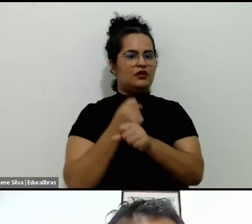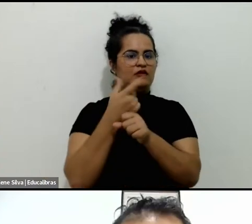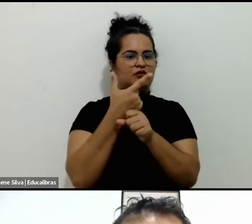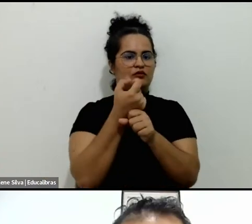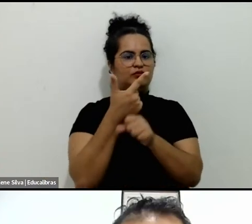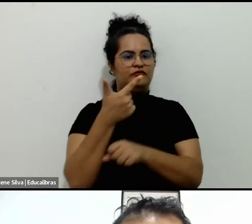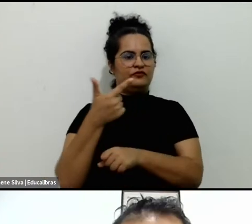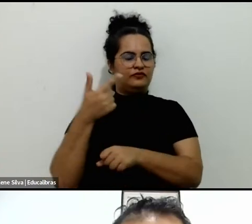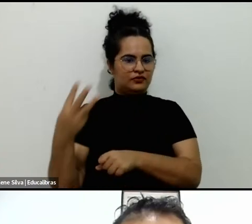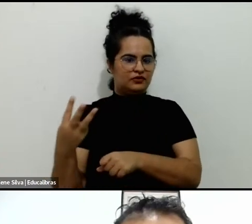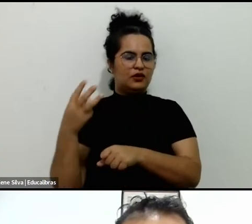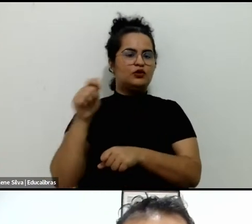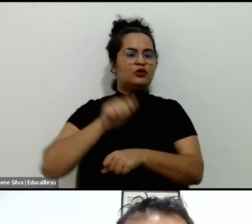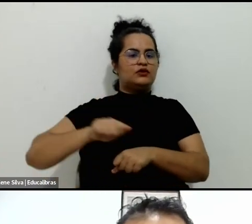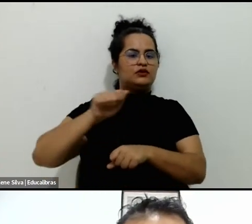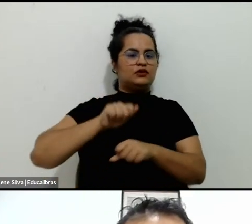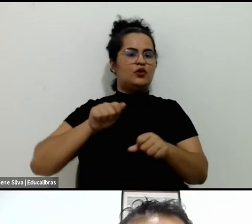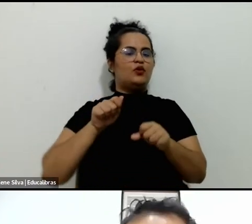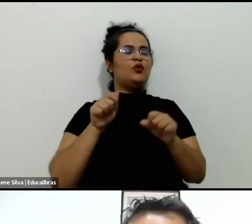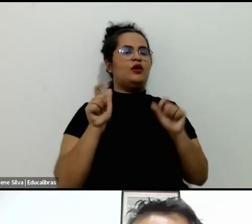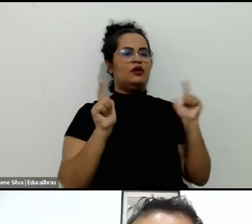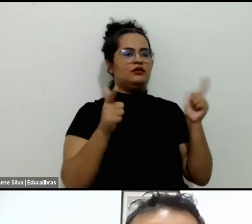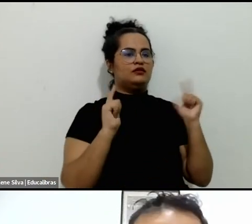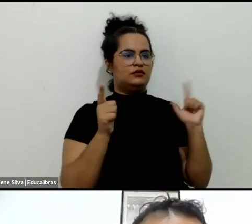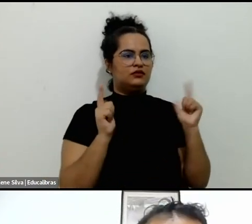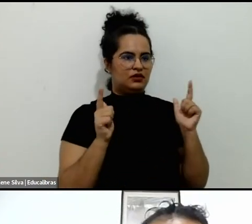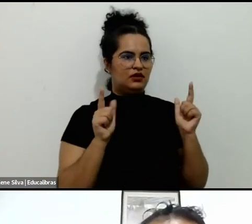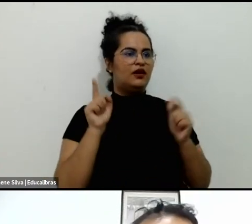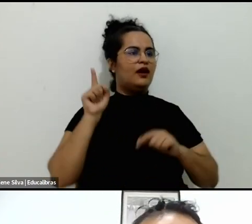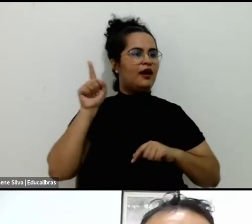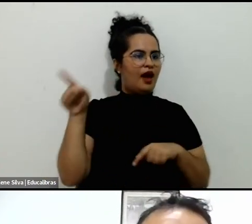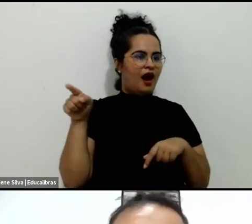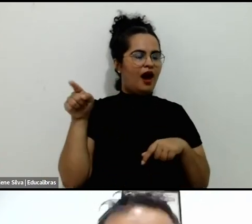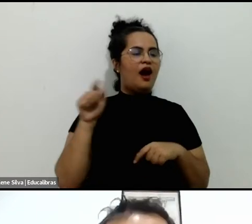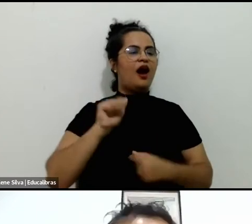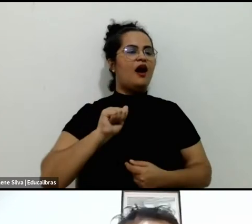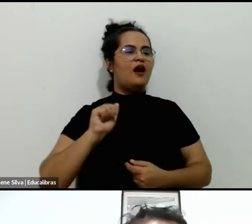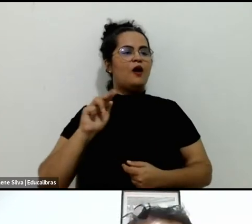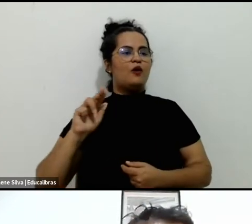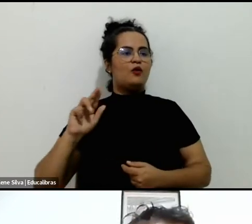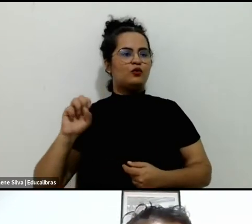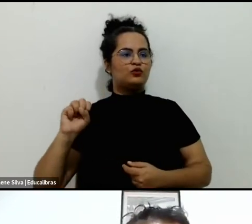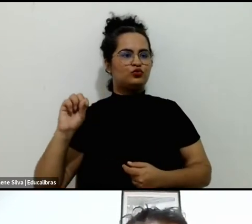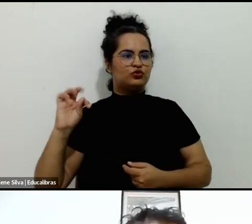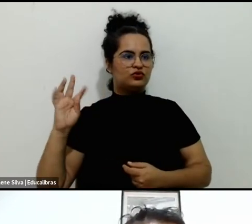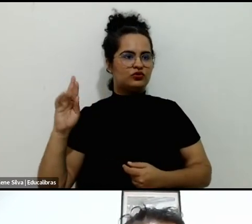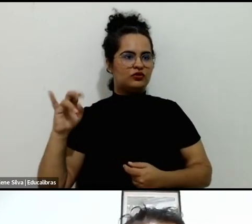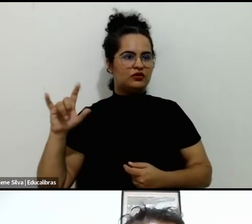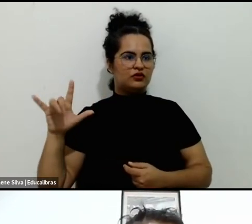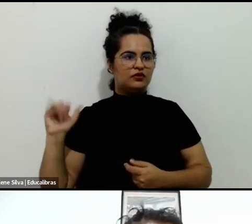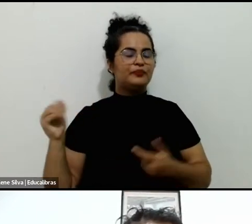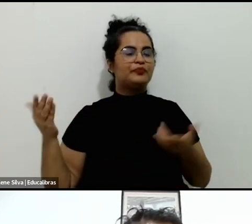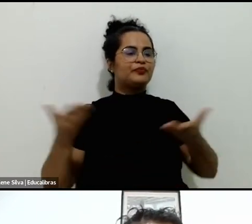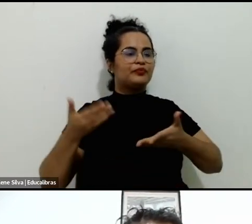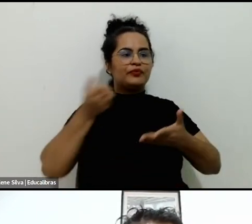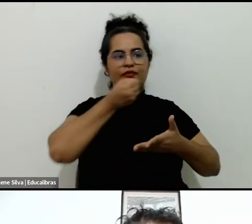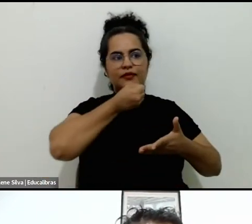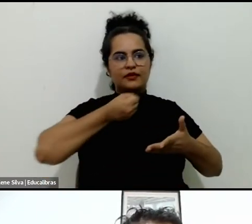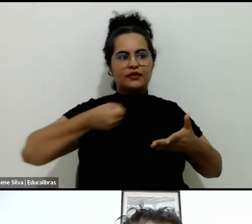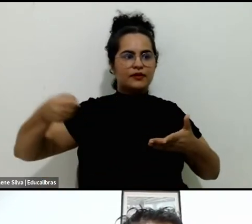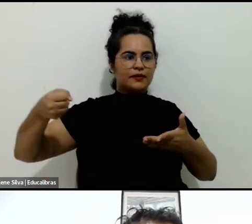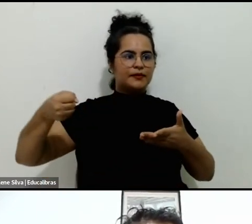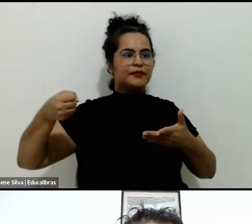Associação de Lazer e Parques da Austrália. Eu gostaria de passar a palavra ao